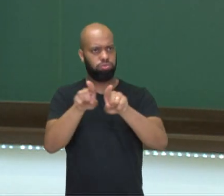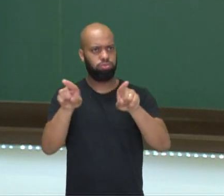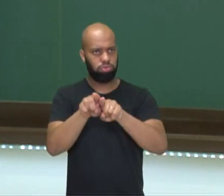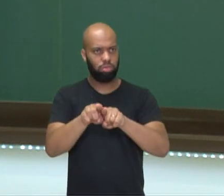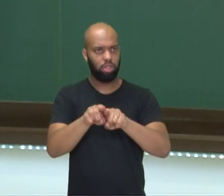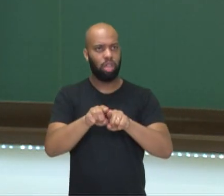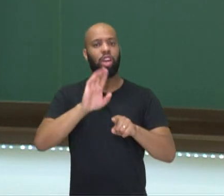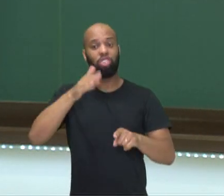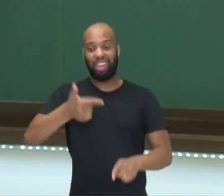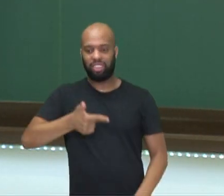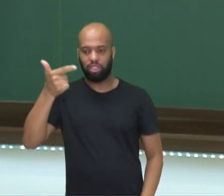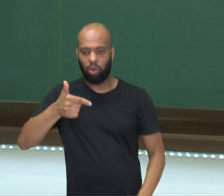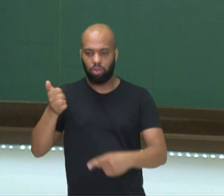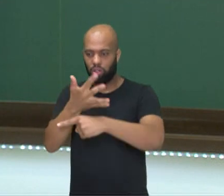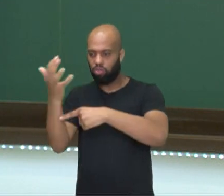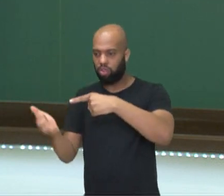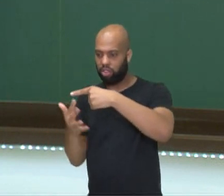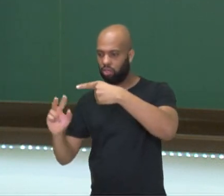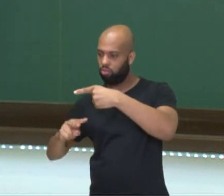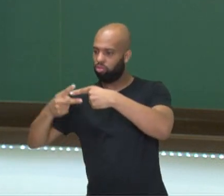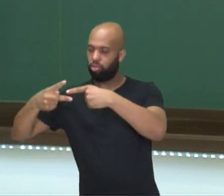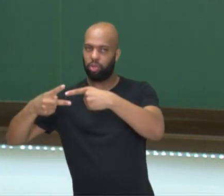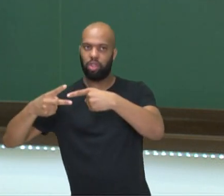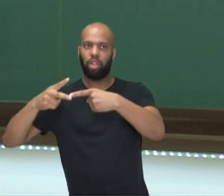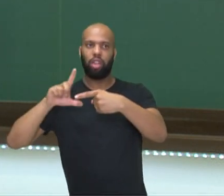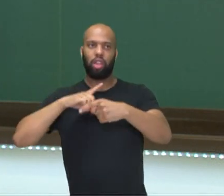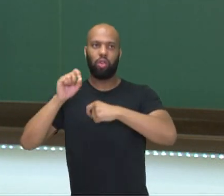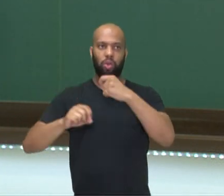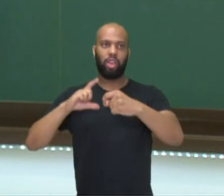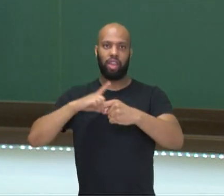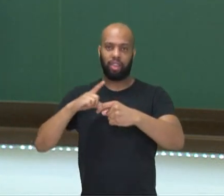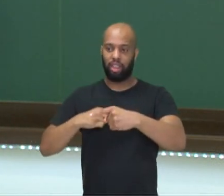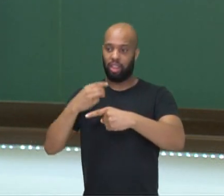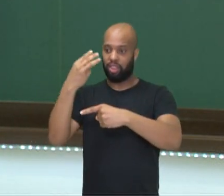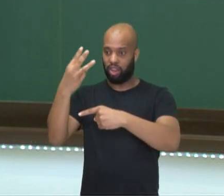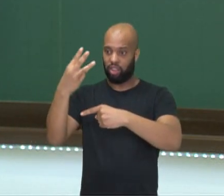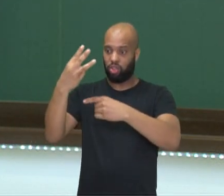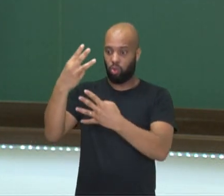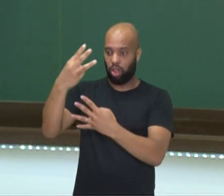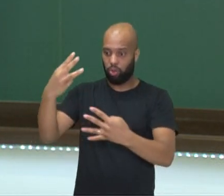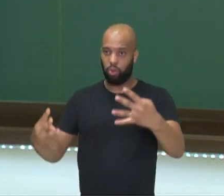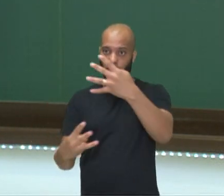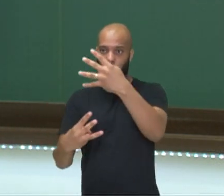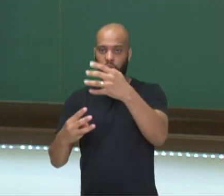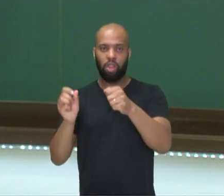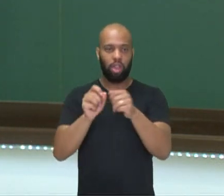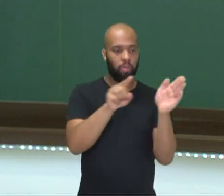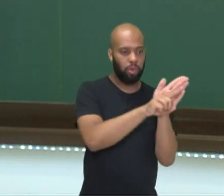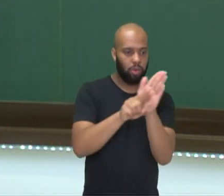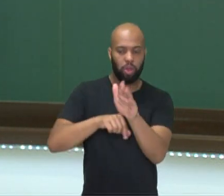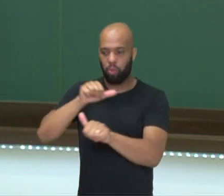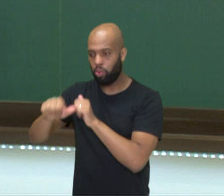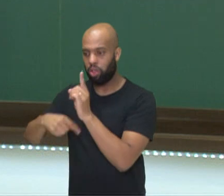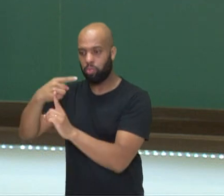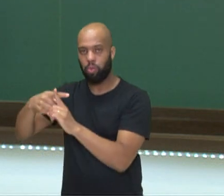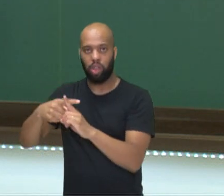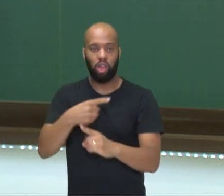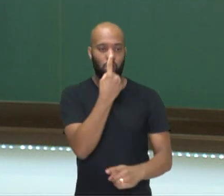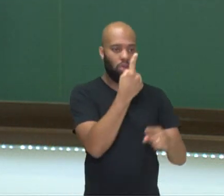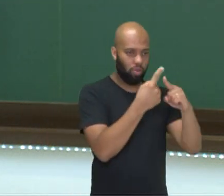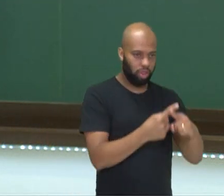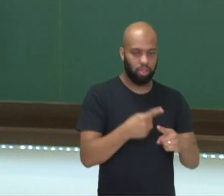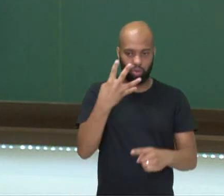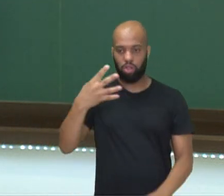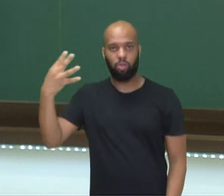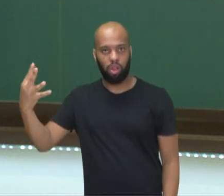Então, você já inverte a segunda. O inverso de menos 3 quartos é menos 4 terços. Menos com menos é mais. 1 vezes 4 é 4.